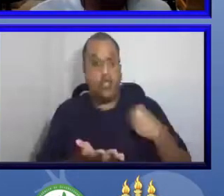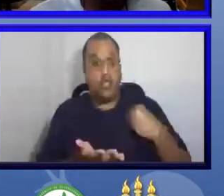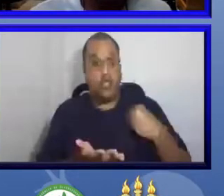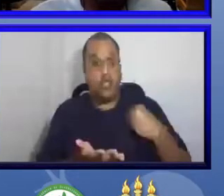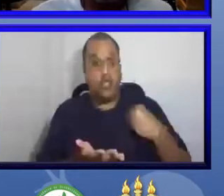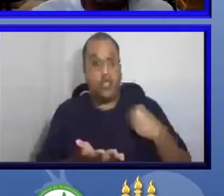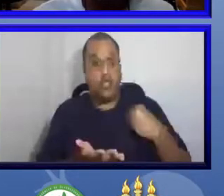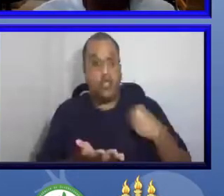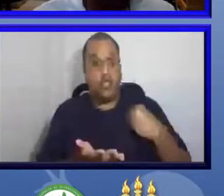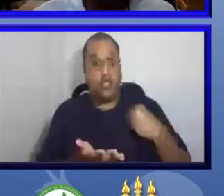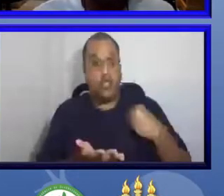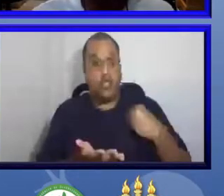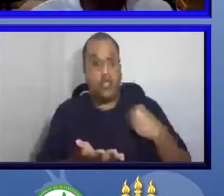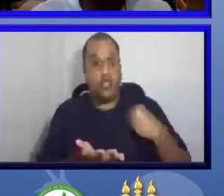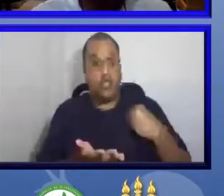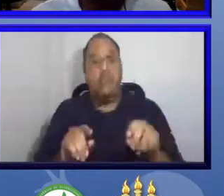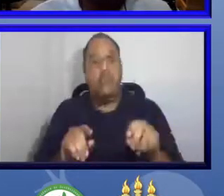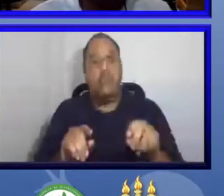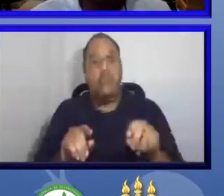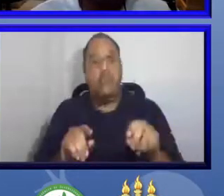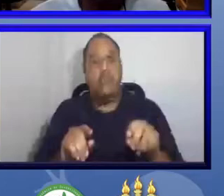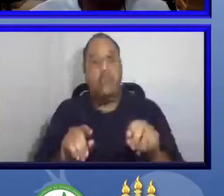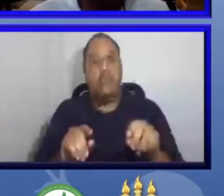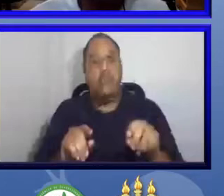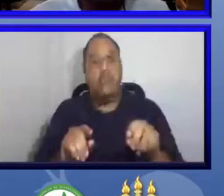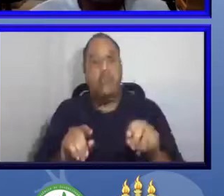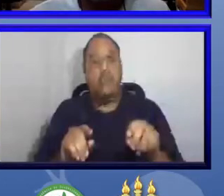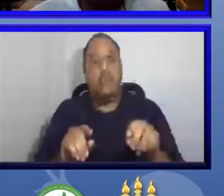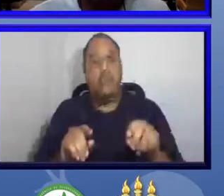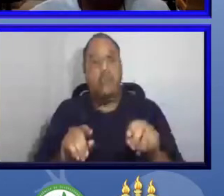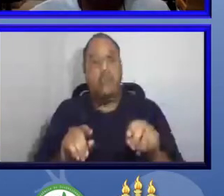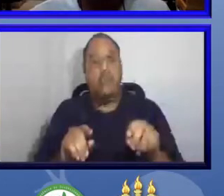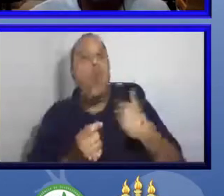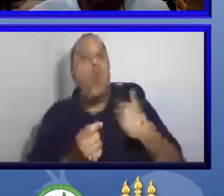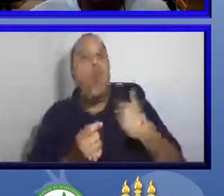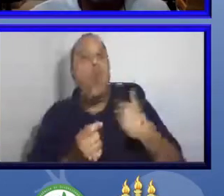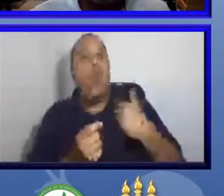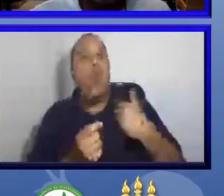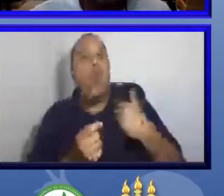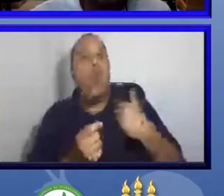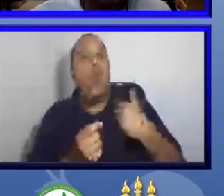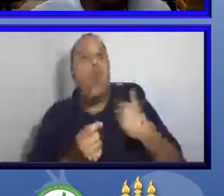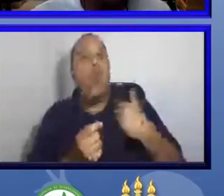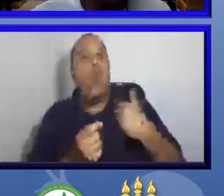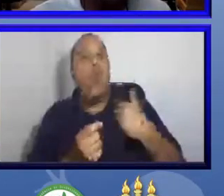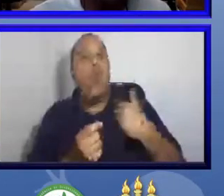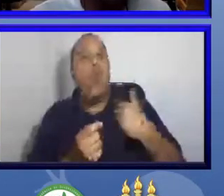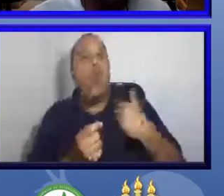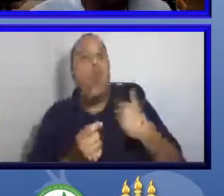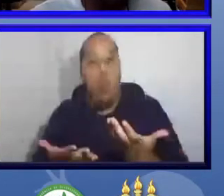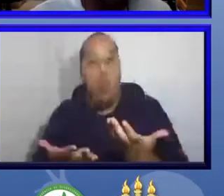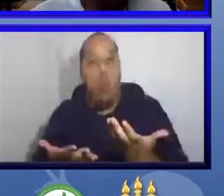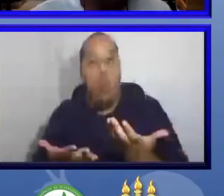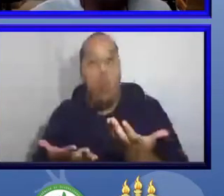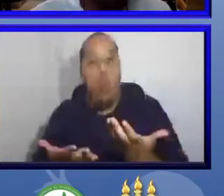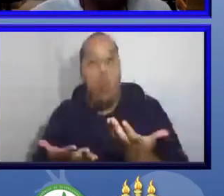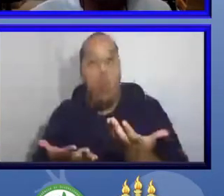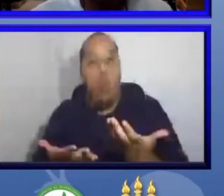guardados. Qual é a coleção, quais são os tipos que estão lá, e que essas